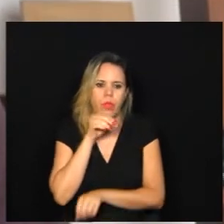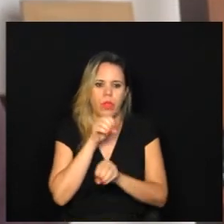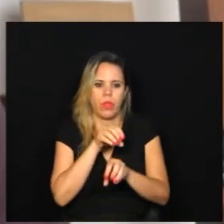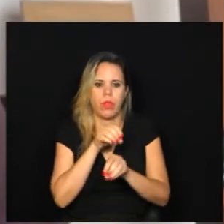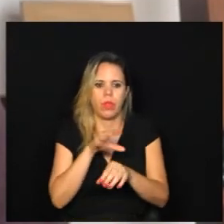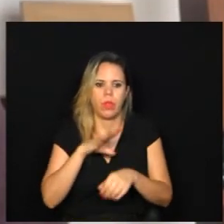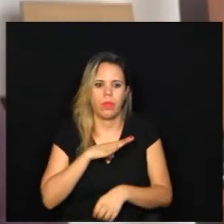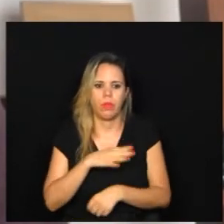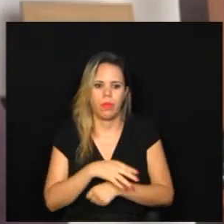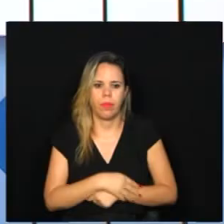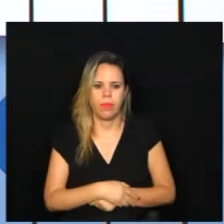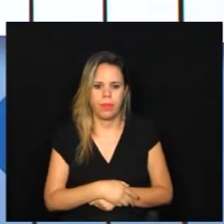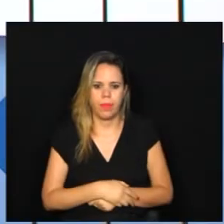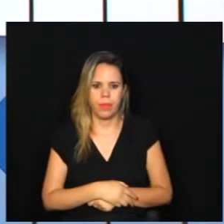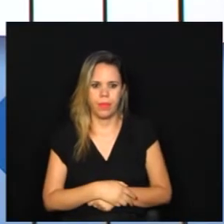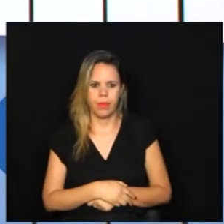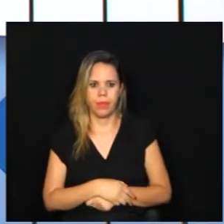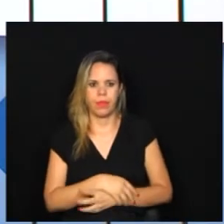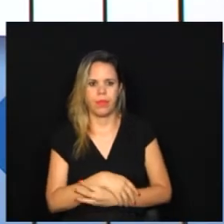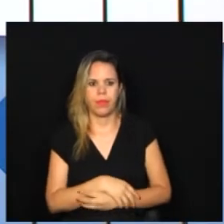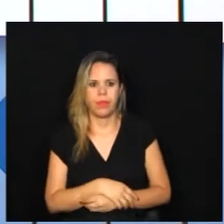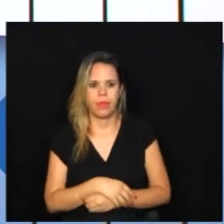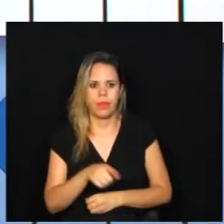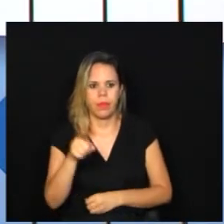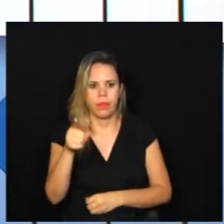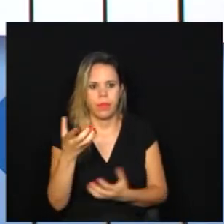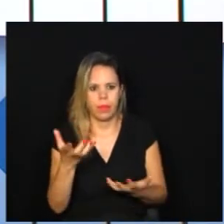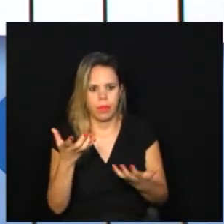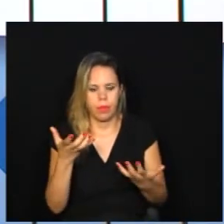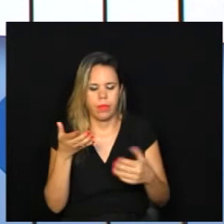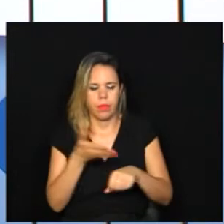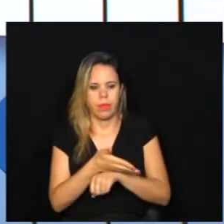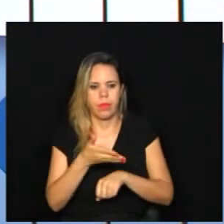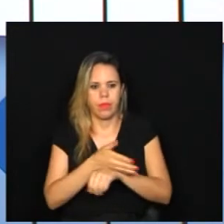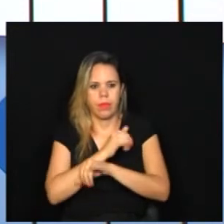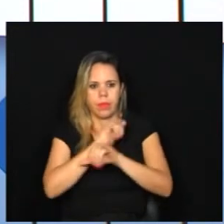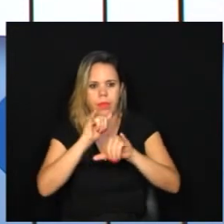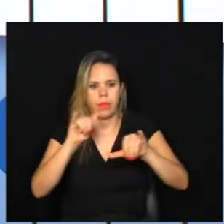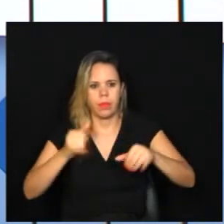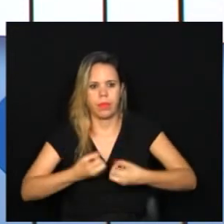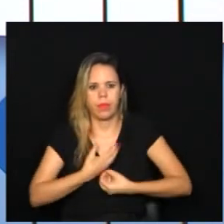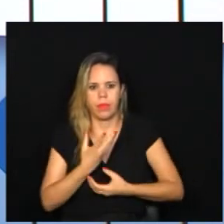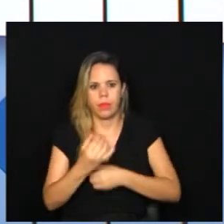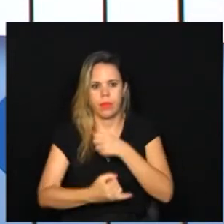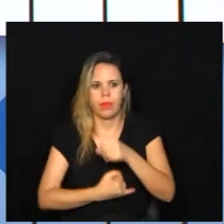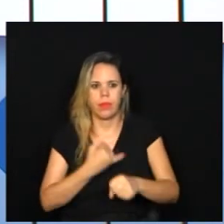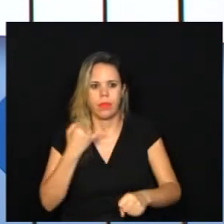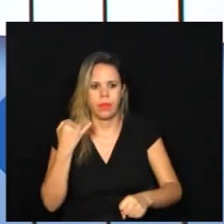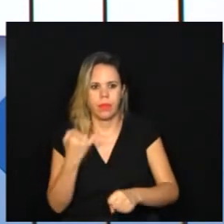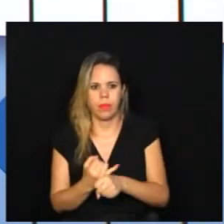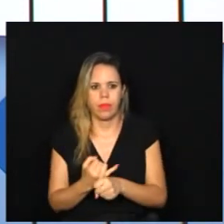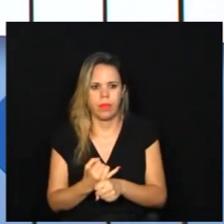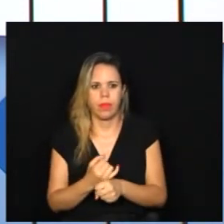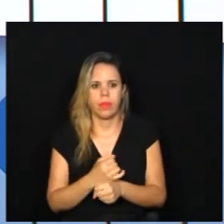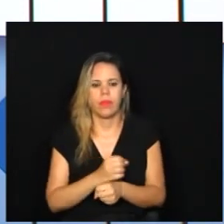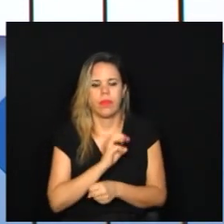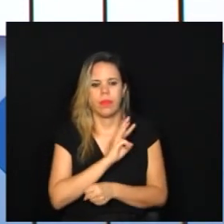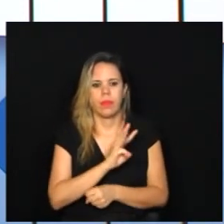educação na nossa cidade. E você que quer participar da campanha, informações estão no site www